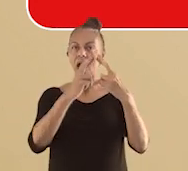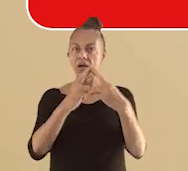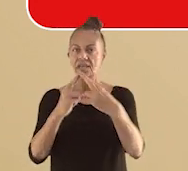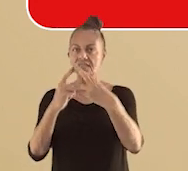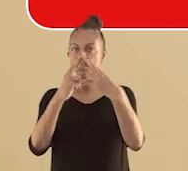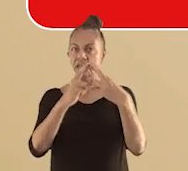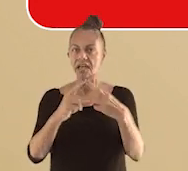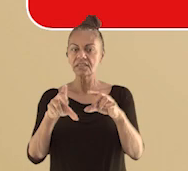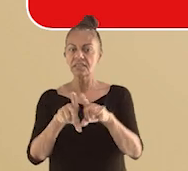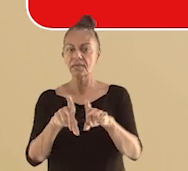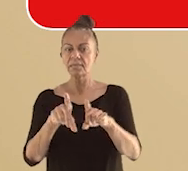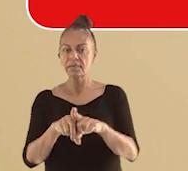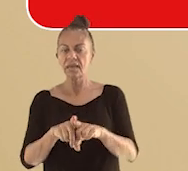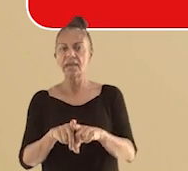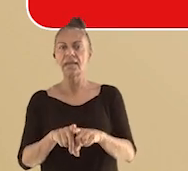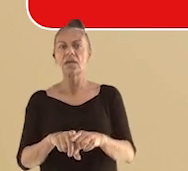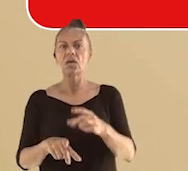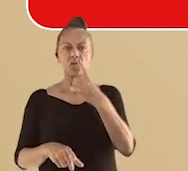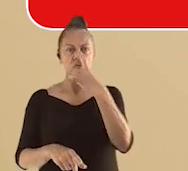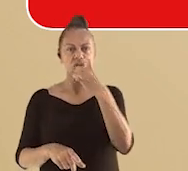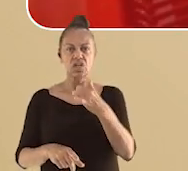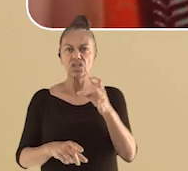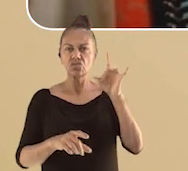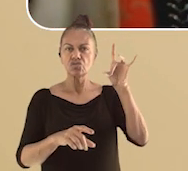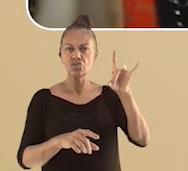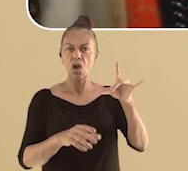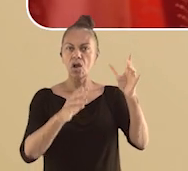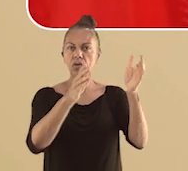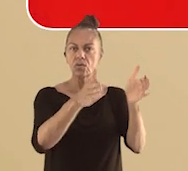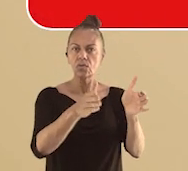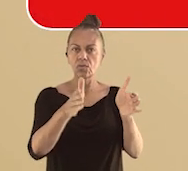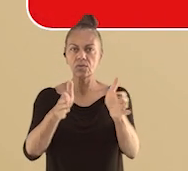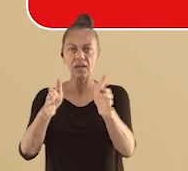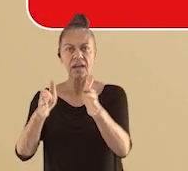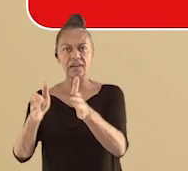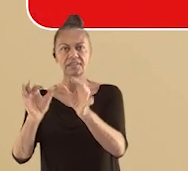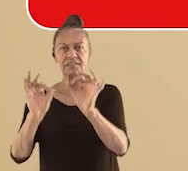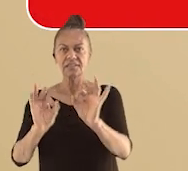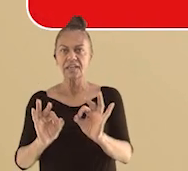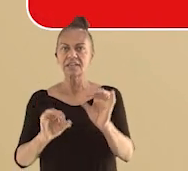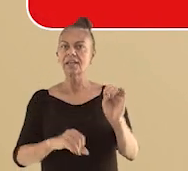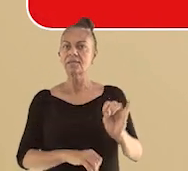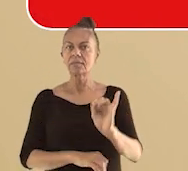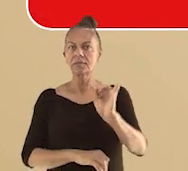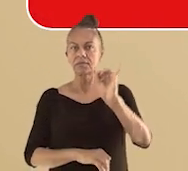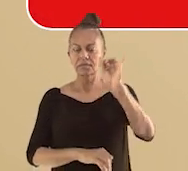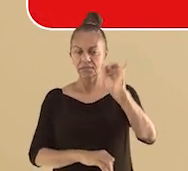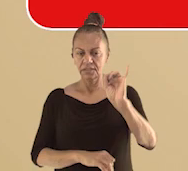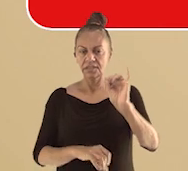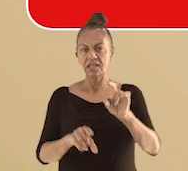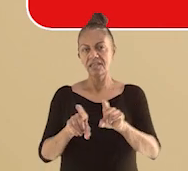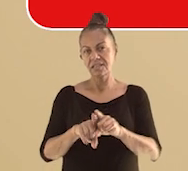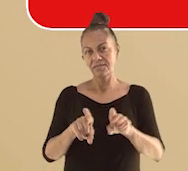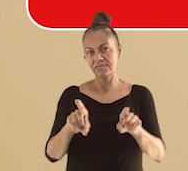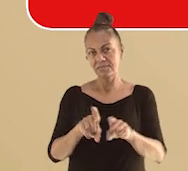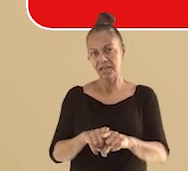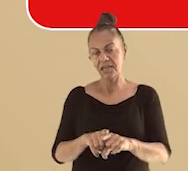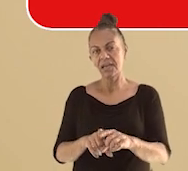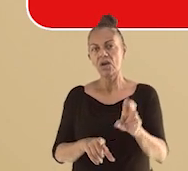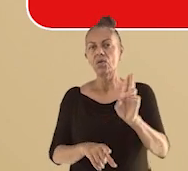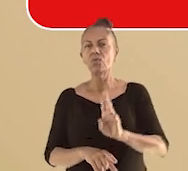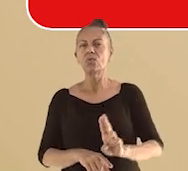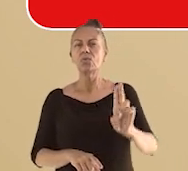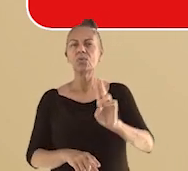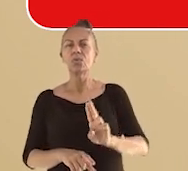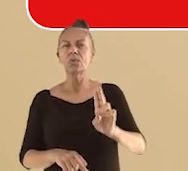reciclagem e o descarte consciente, que é saber para onde vai o seu lixo, são muito importantes. Diminuir o